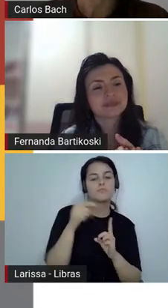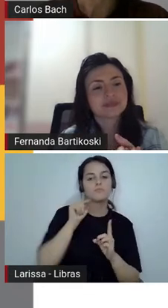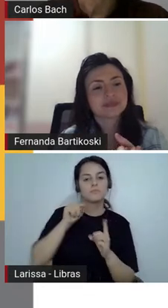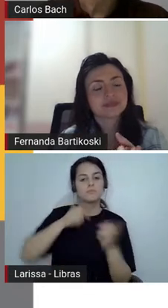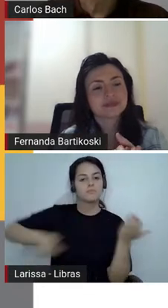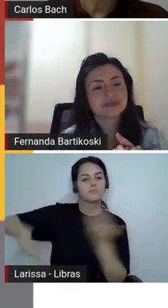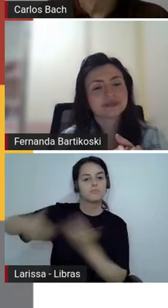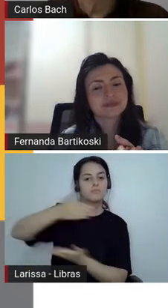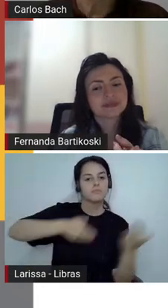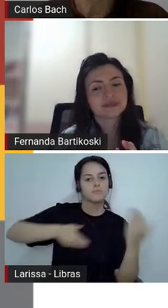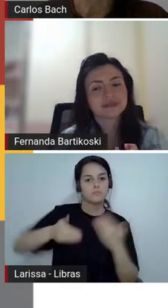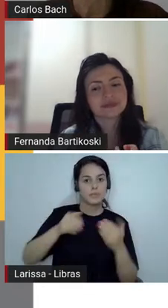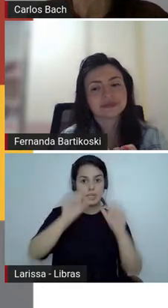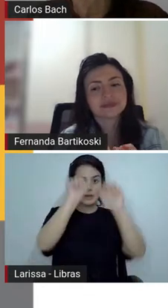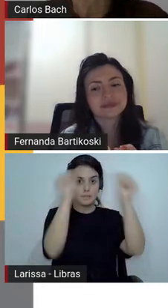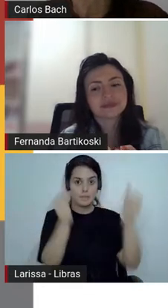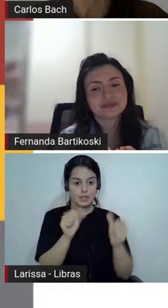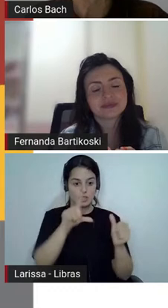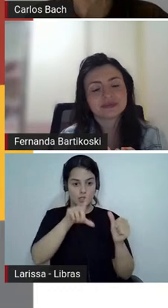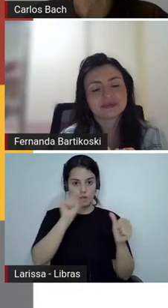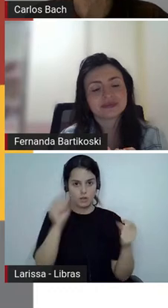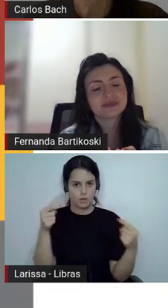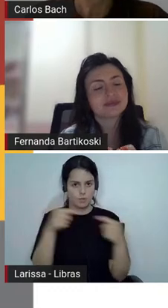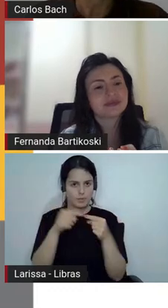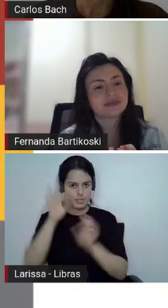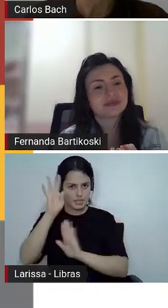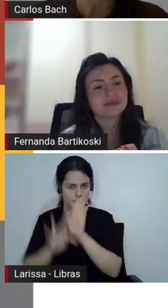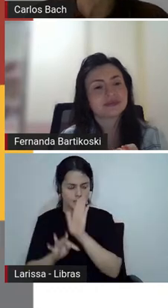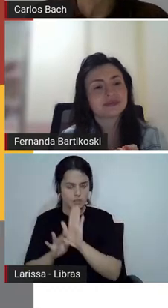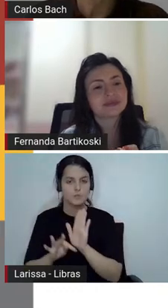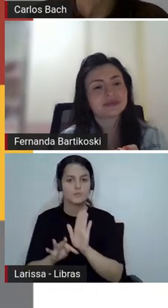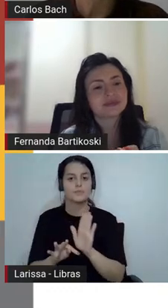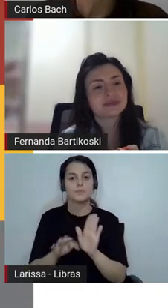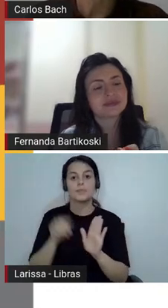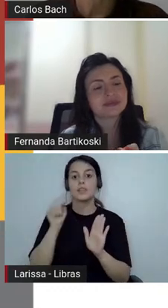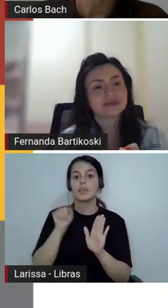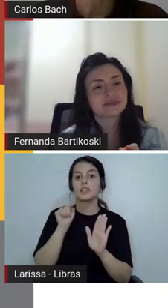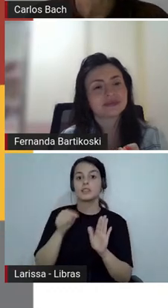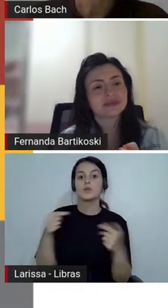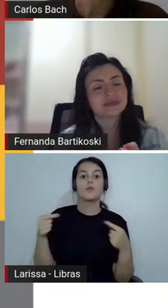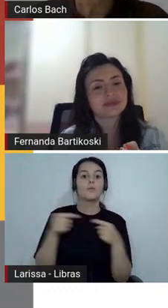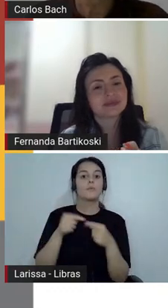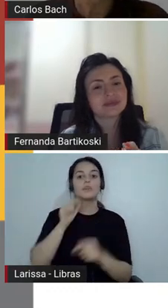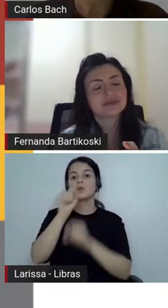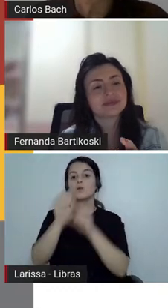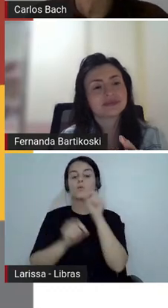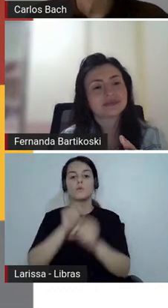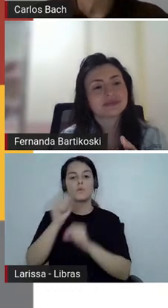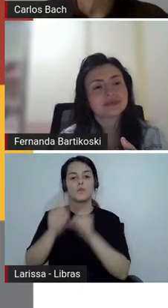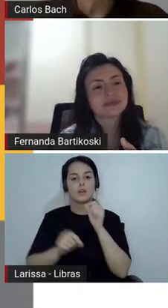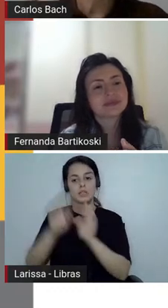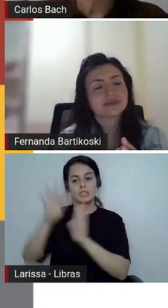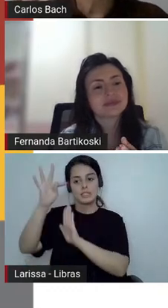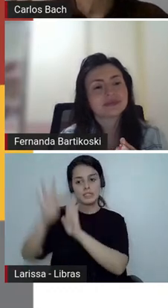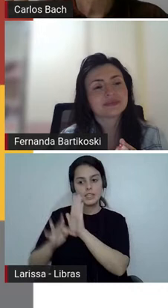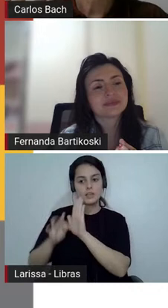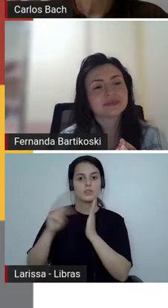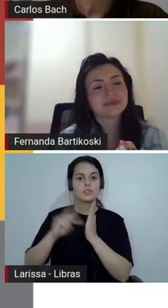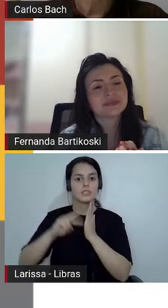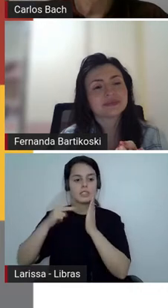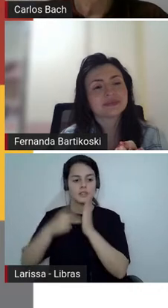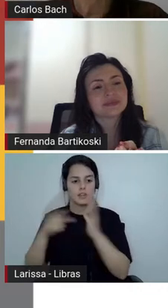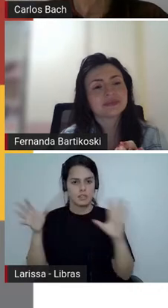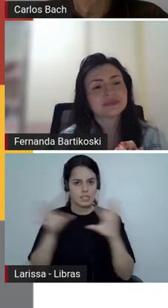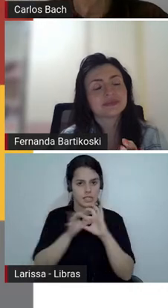você percebe que a imagem reforça qual o sentido do texto lido o a imagem nos diz gente